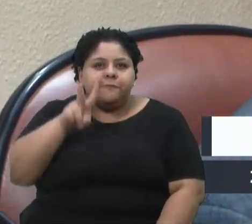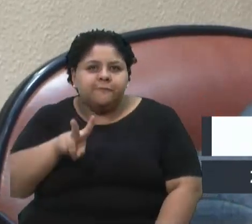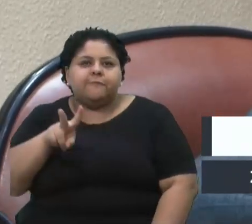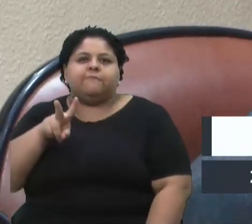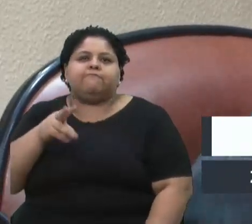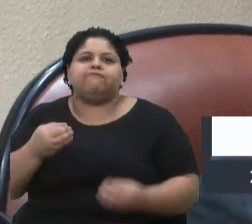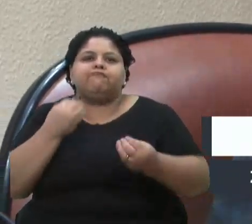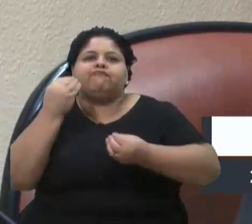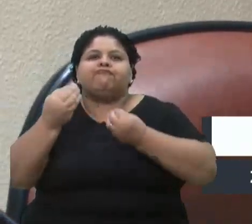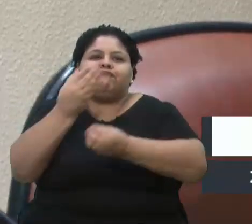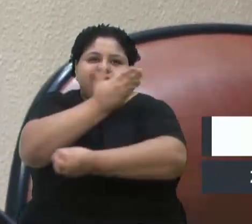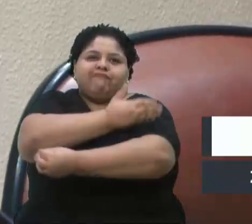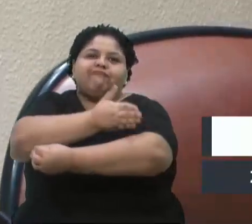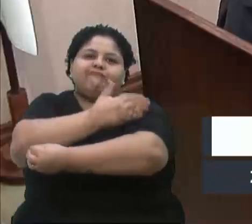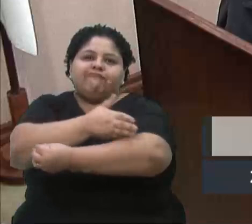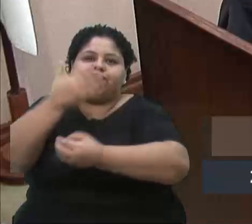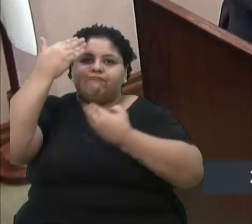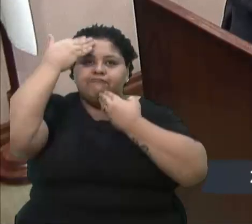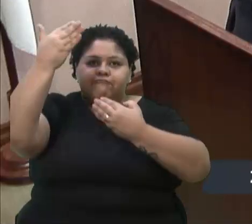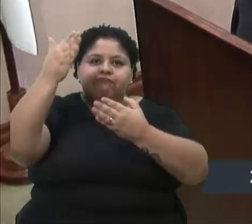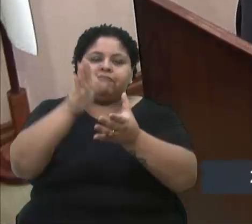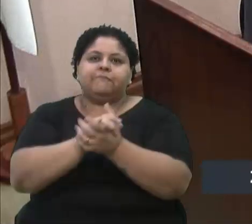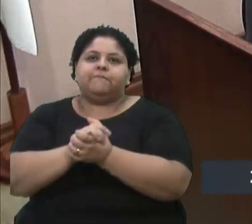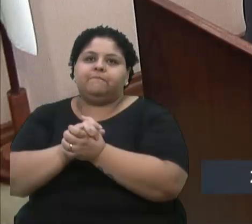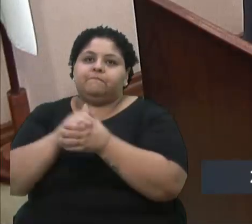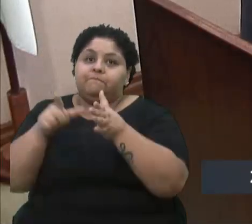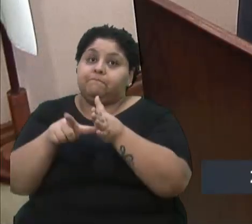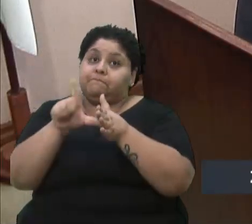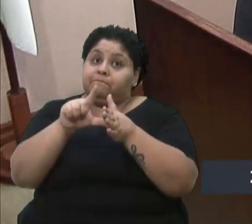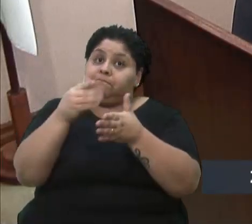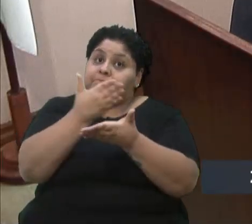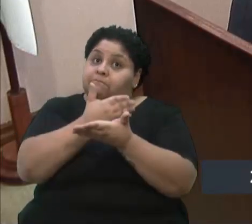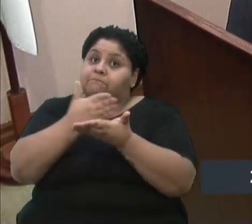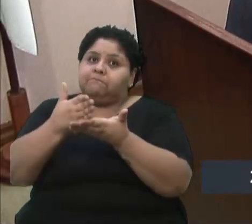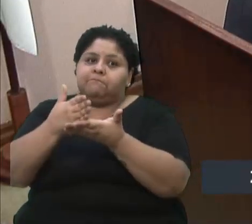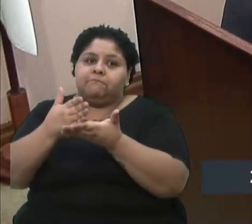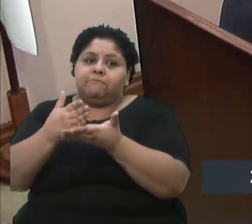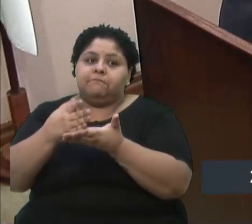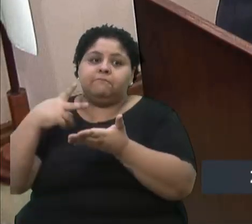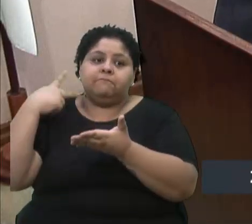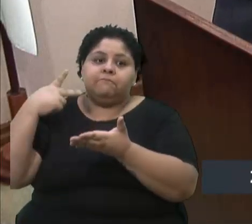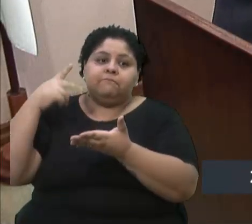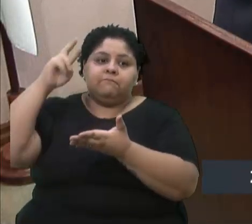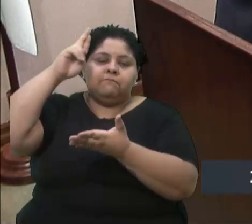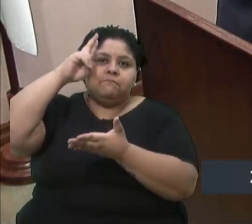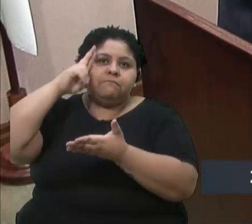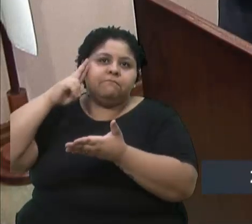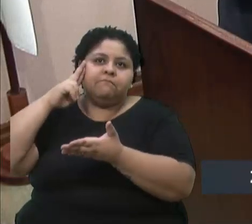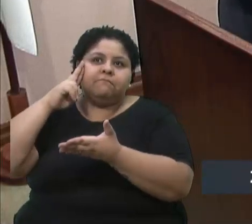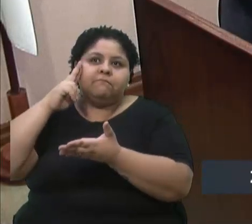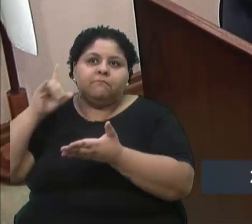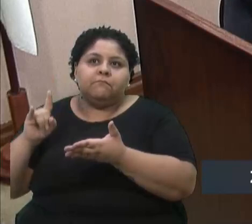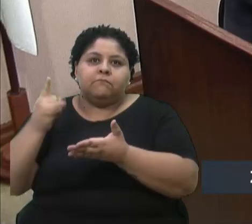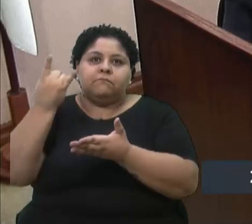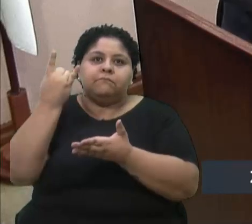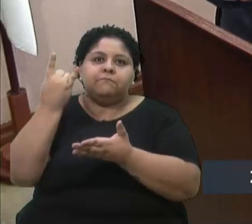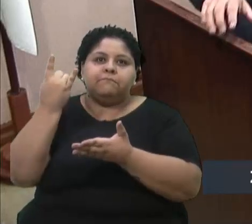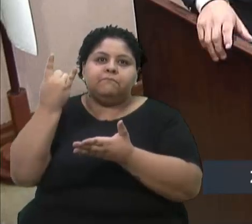prática. Era isso, meu muito obrigado. Antes de passar uma parte ao vereador Rafael Beno, eu quero fazer um relato. Na última quinta-feira,